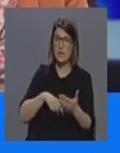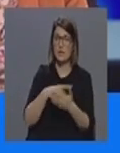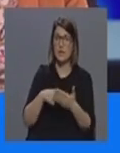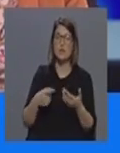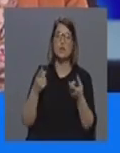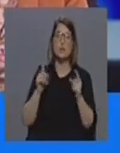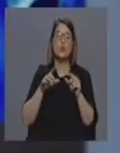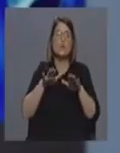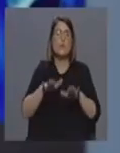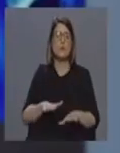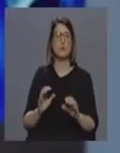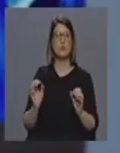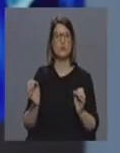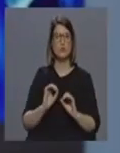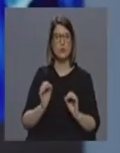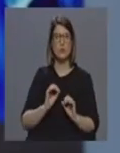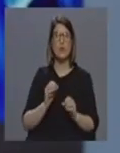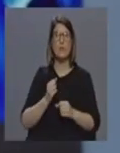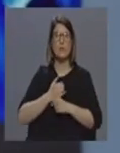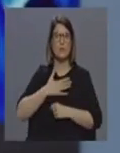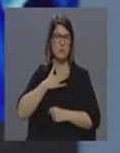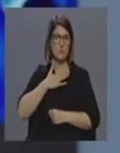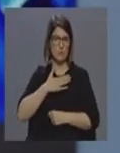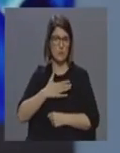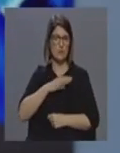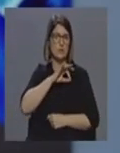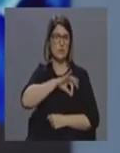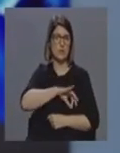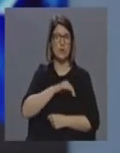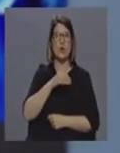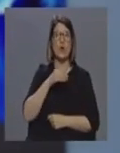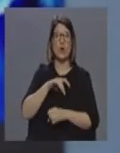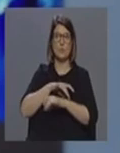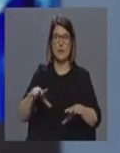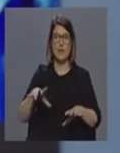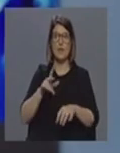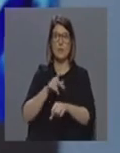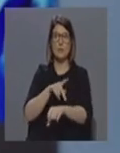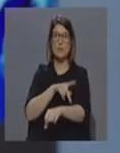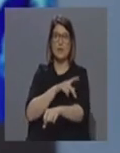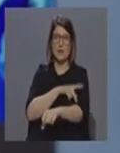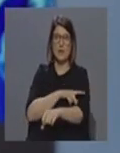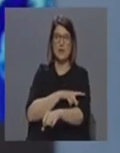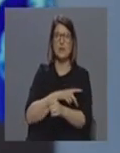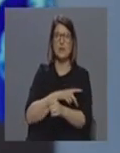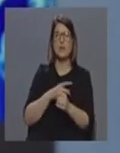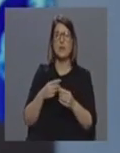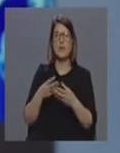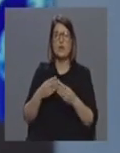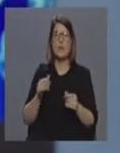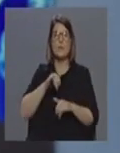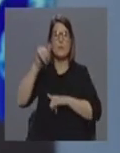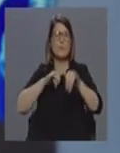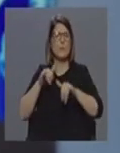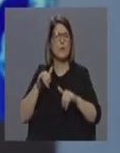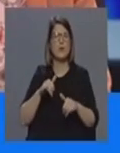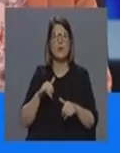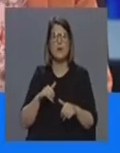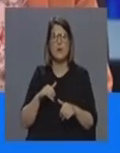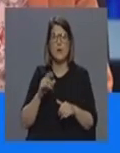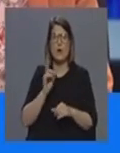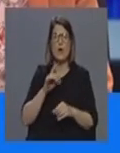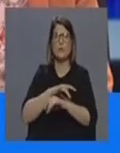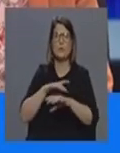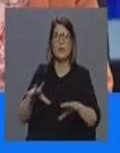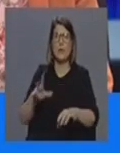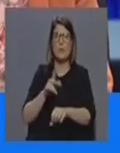suspensas e portanto os profissionais de saúde do hospital do Vinho Espírito Santo irão dar a resposta onde for necessário sim sim mas não se trata de um problema de viagens não vai ser o hospital do Vinho